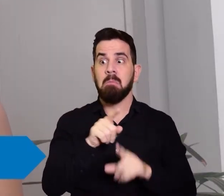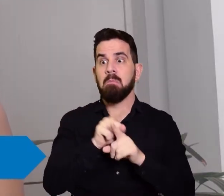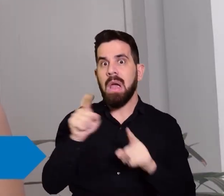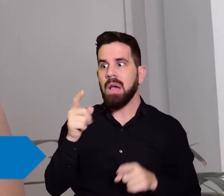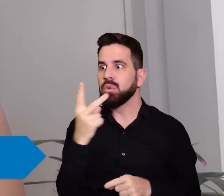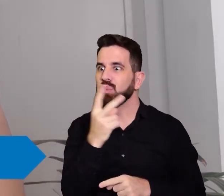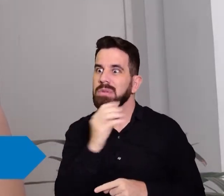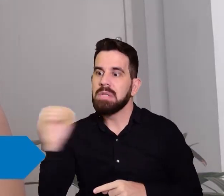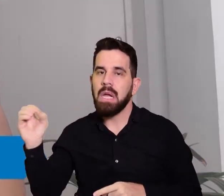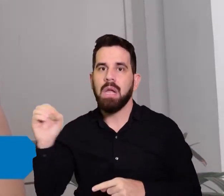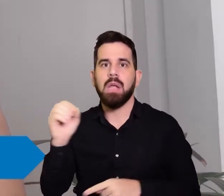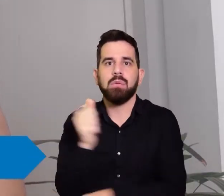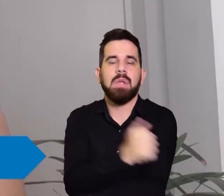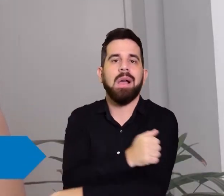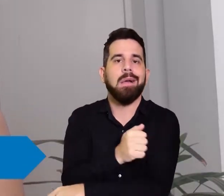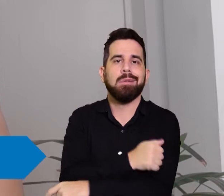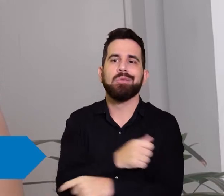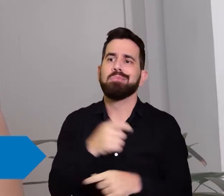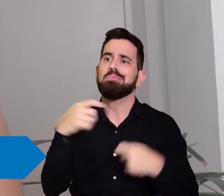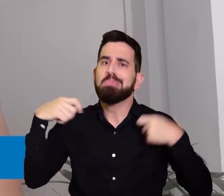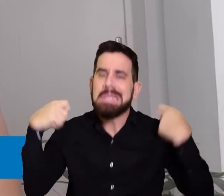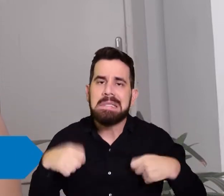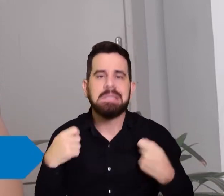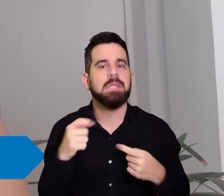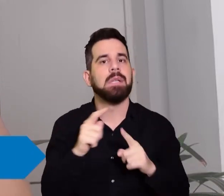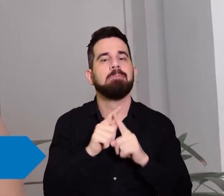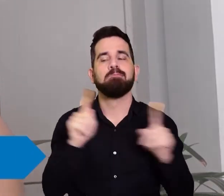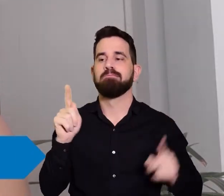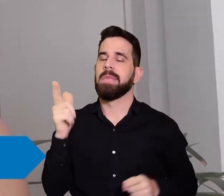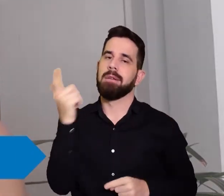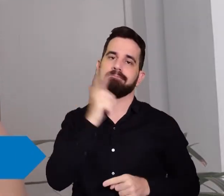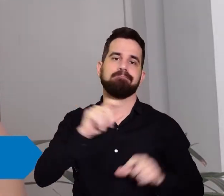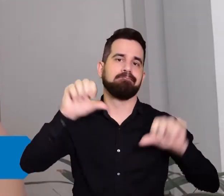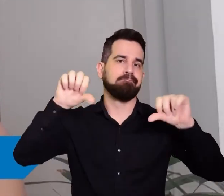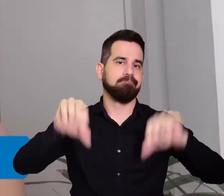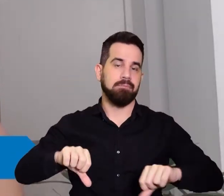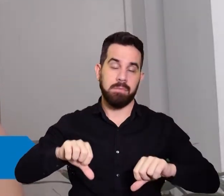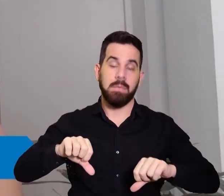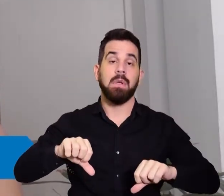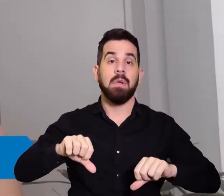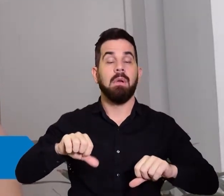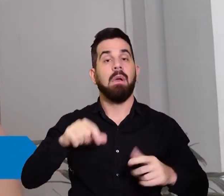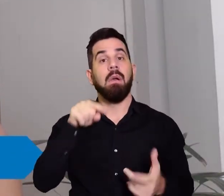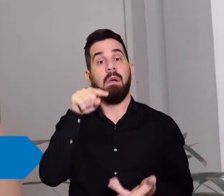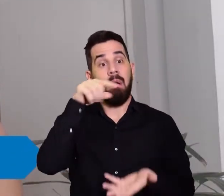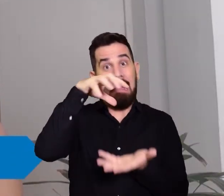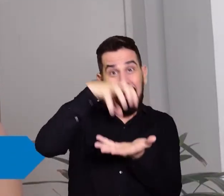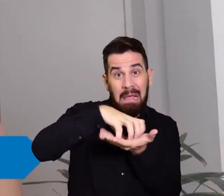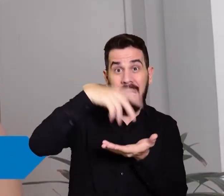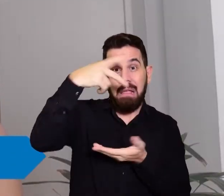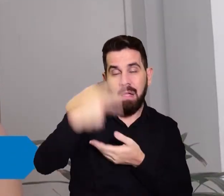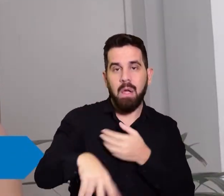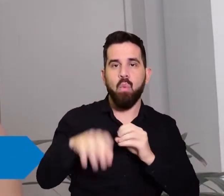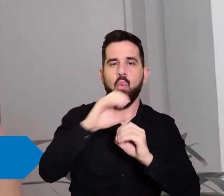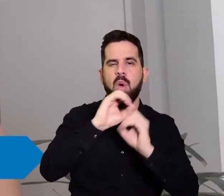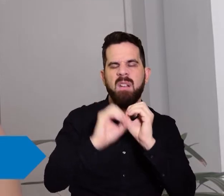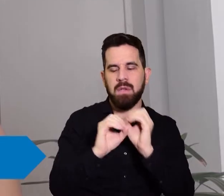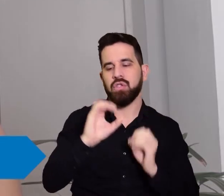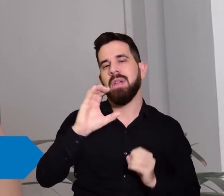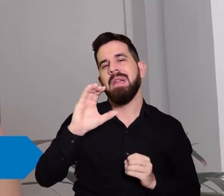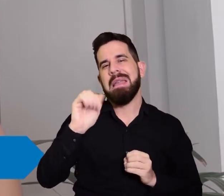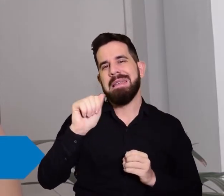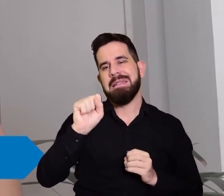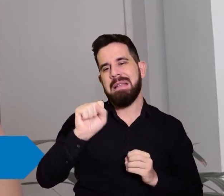em meio à pandemia. Então, o Centro de Avaliação de Suficiência em Língua Estrangeira da UFG desenvolveu a prova